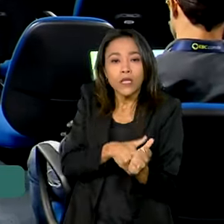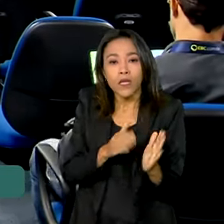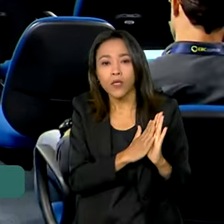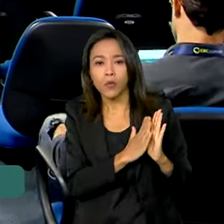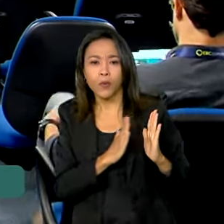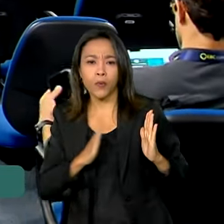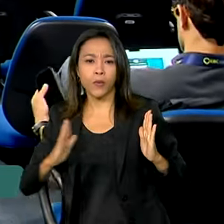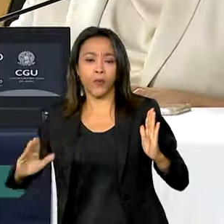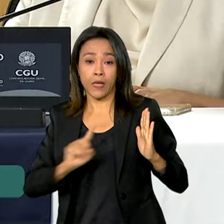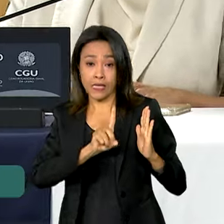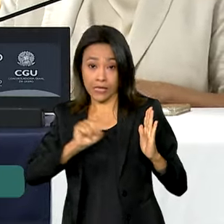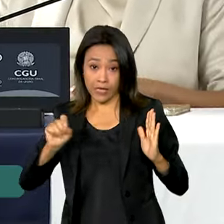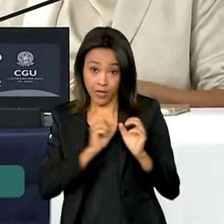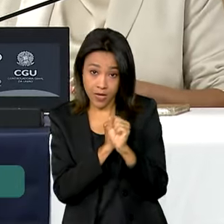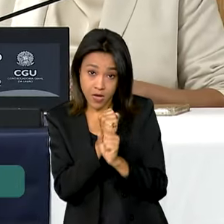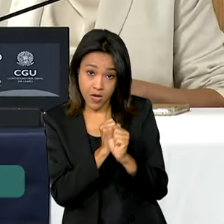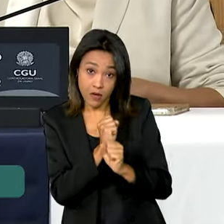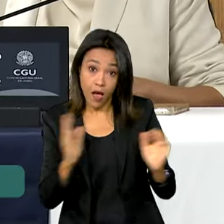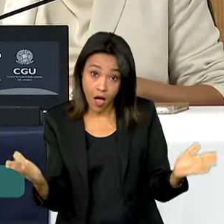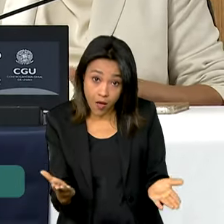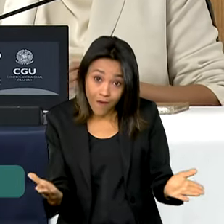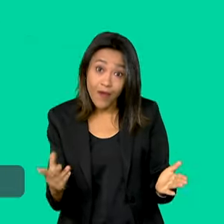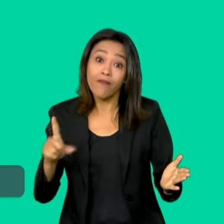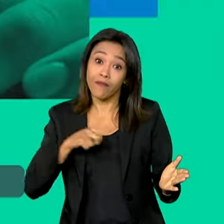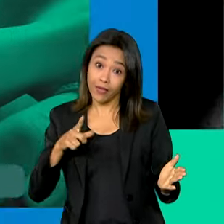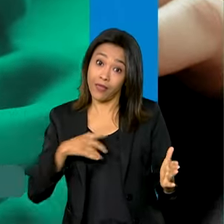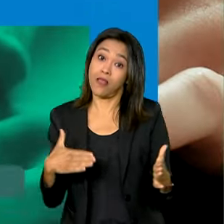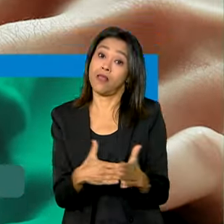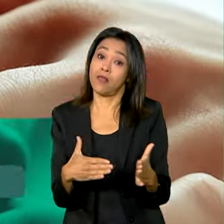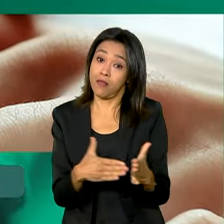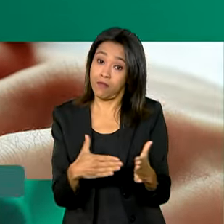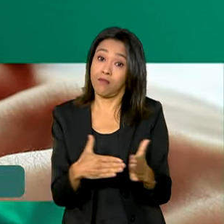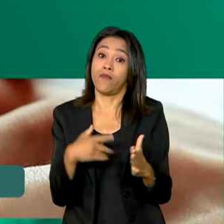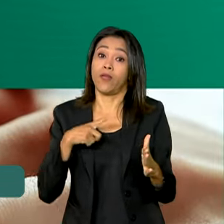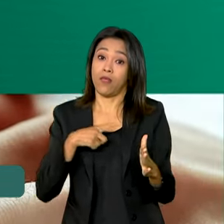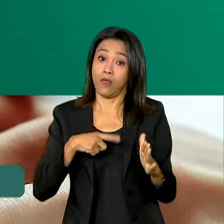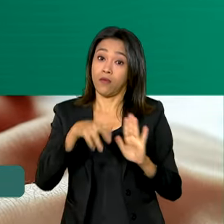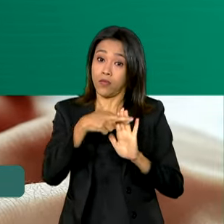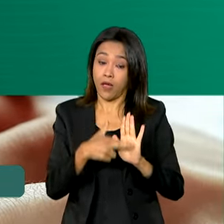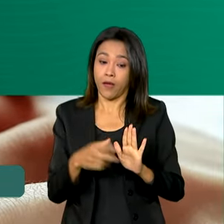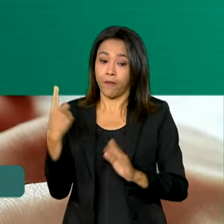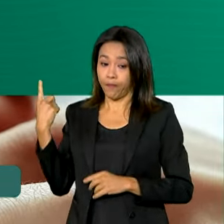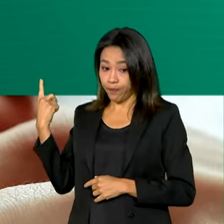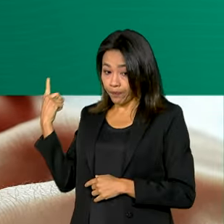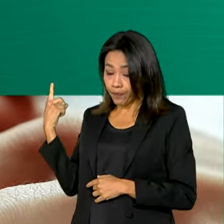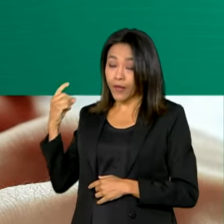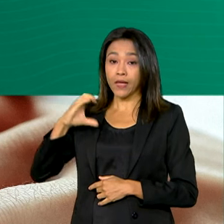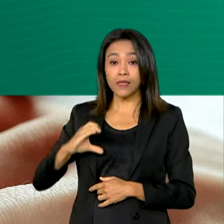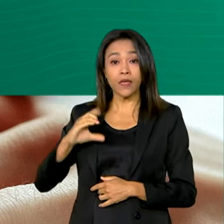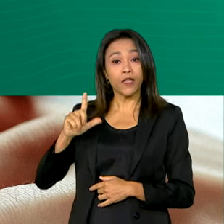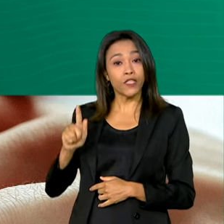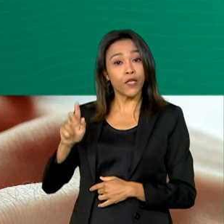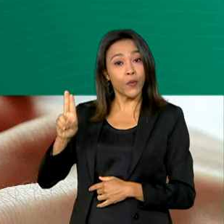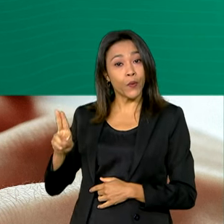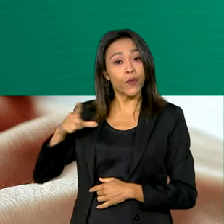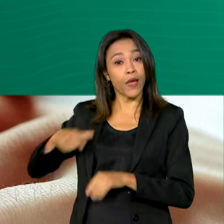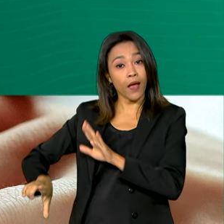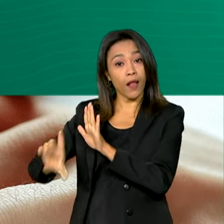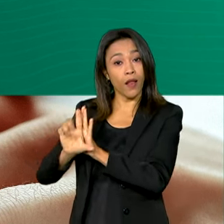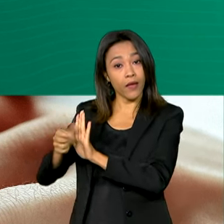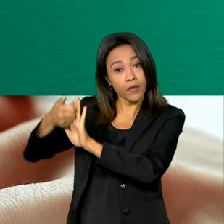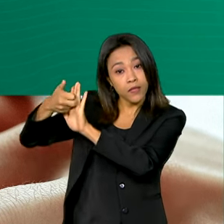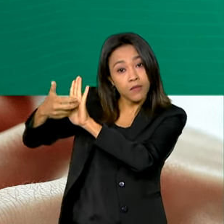Lei de Acesso à Informação, vai passar a ser restrita. As alterações da Controladoria Geral da União estabelecem que na